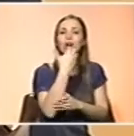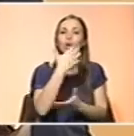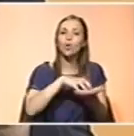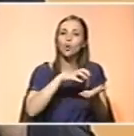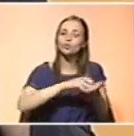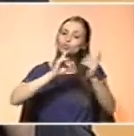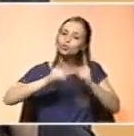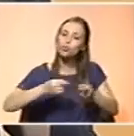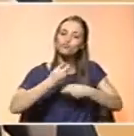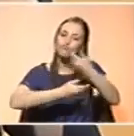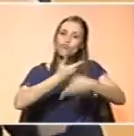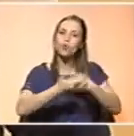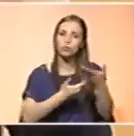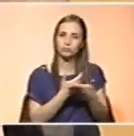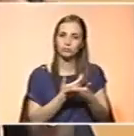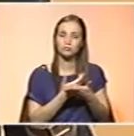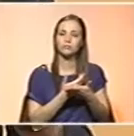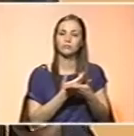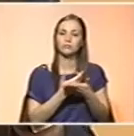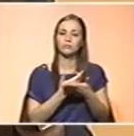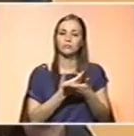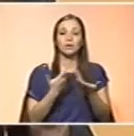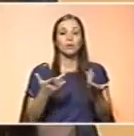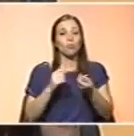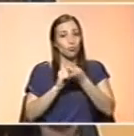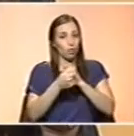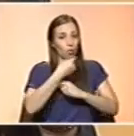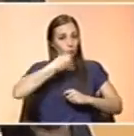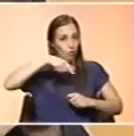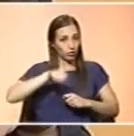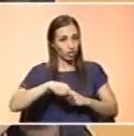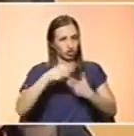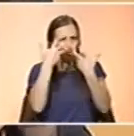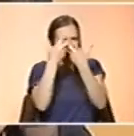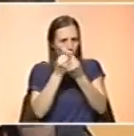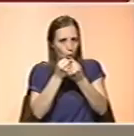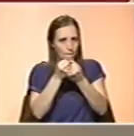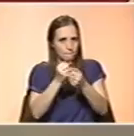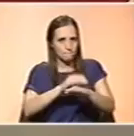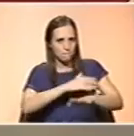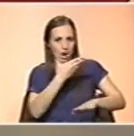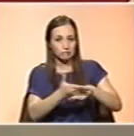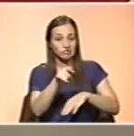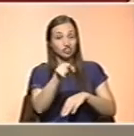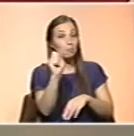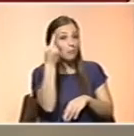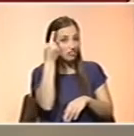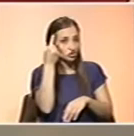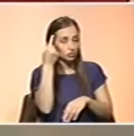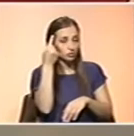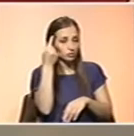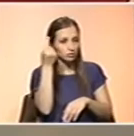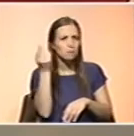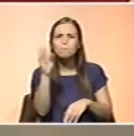o beta-caroteno no arroz. Entretanto, já modificaram-no novamente, ele ficou ainda mais escuro. Esta é a primeira versão do arroz dourado. Trouxe mais